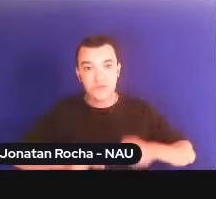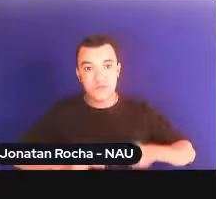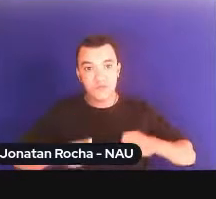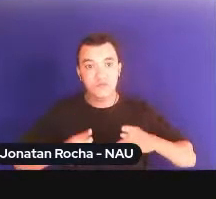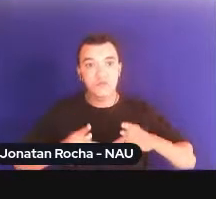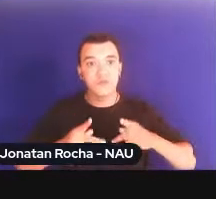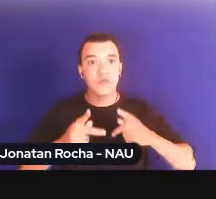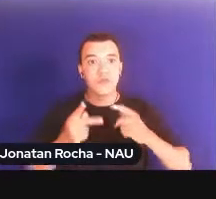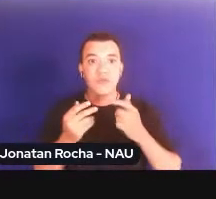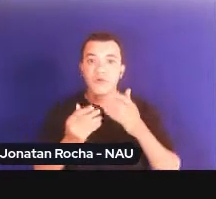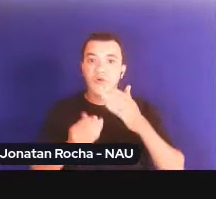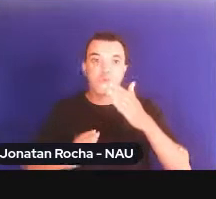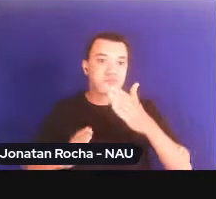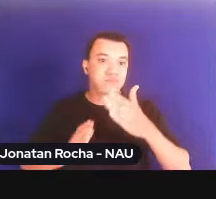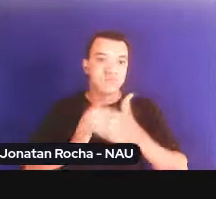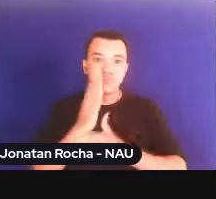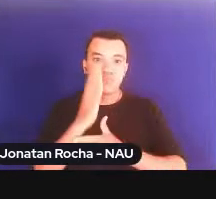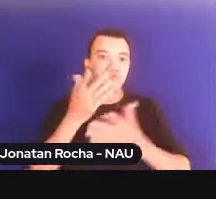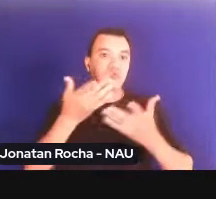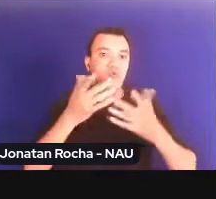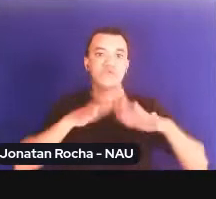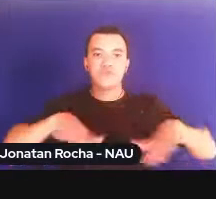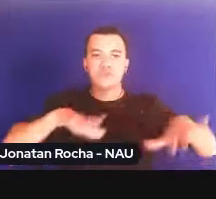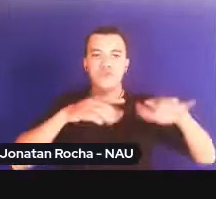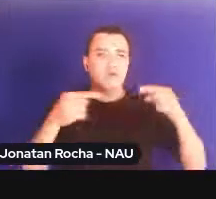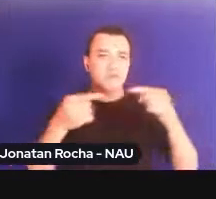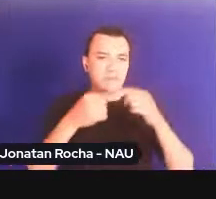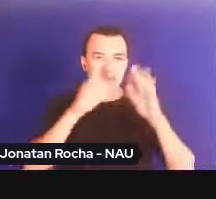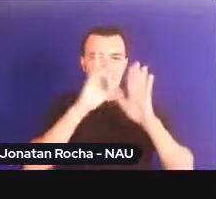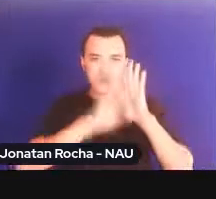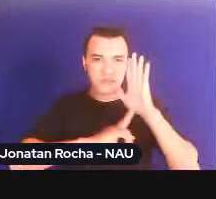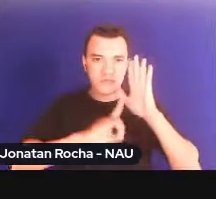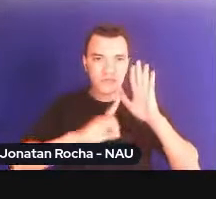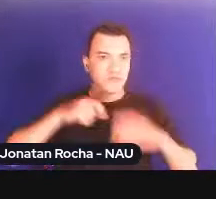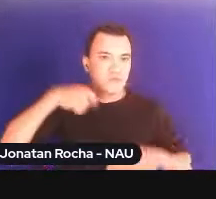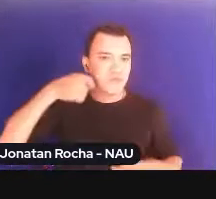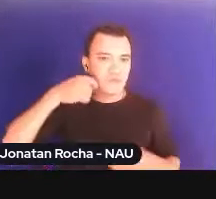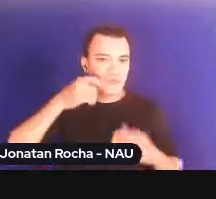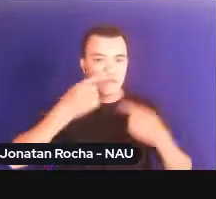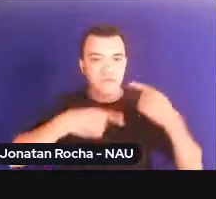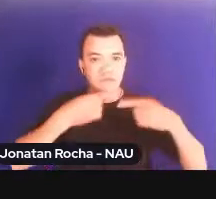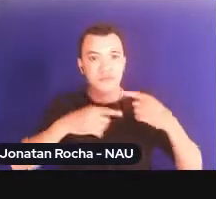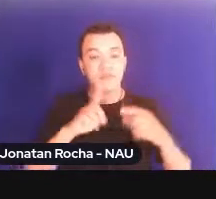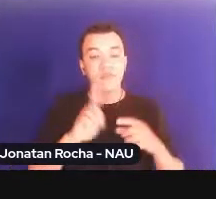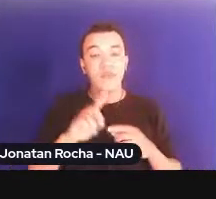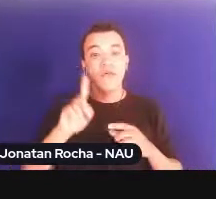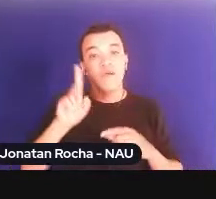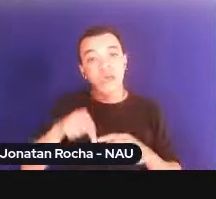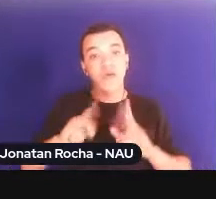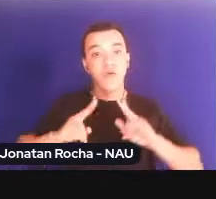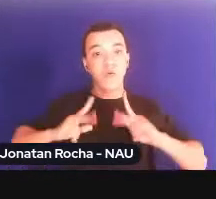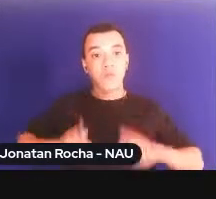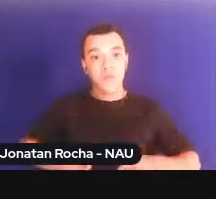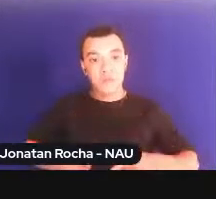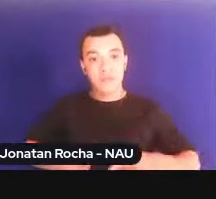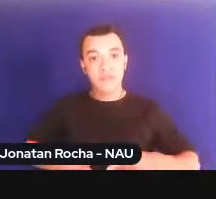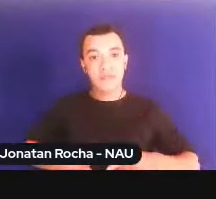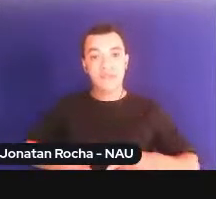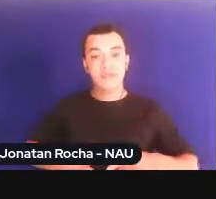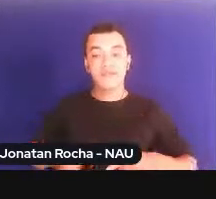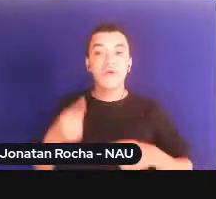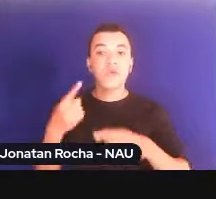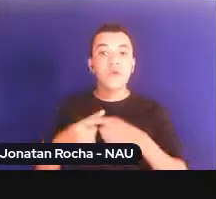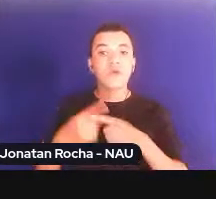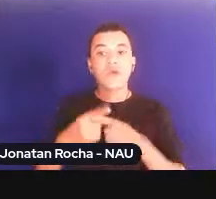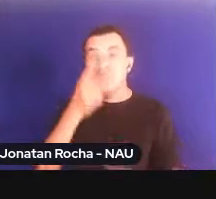universo do direito, mas é uma discussão que, de fato, é humanitária justamente para a complexidade da